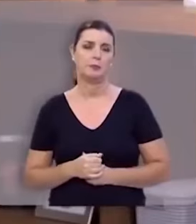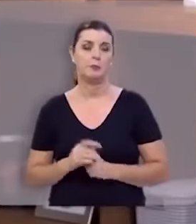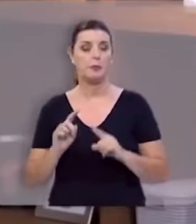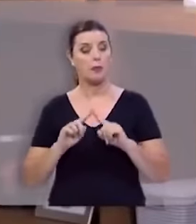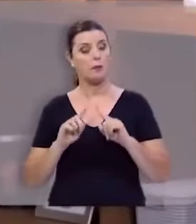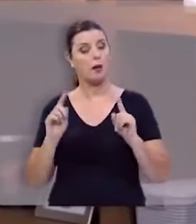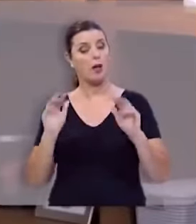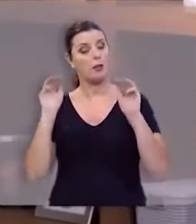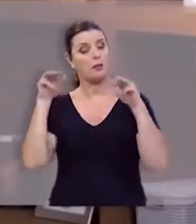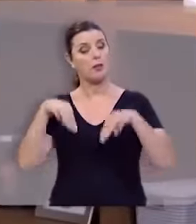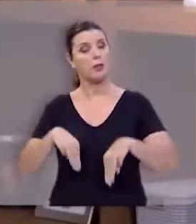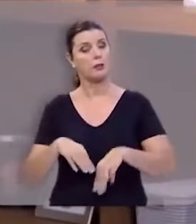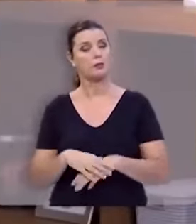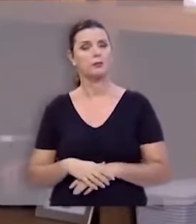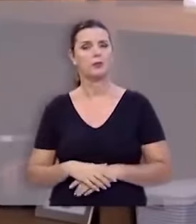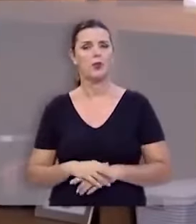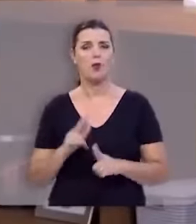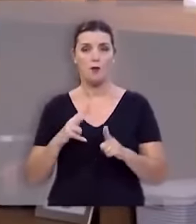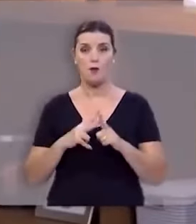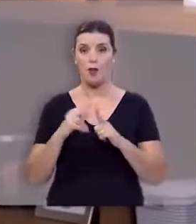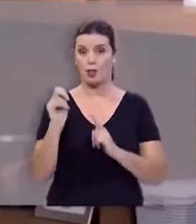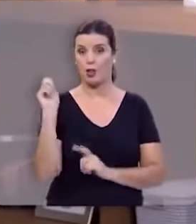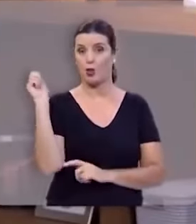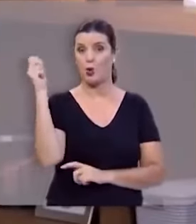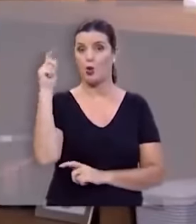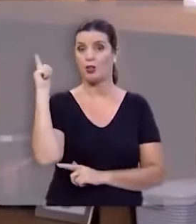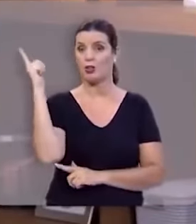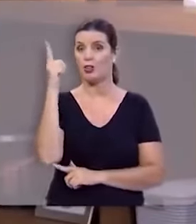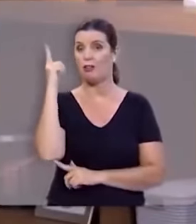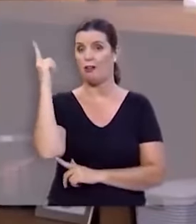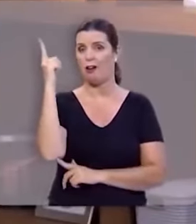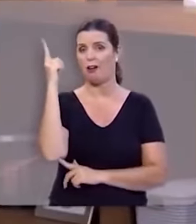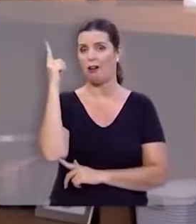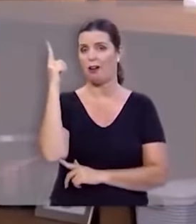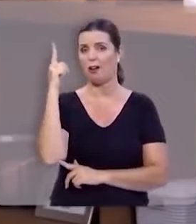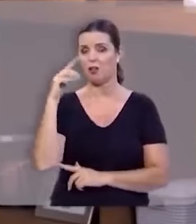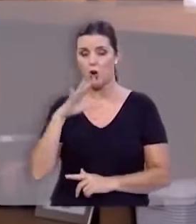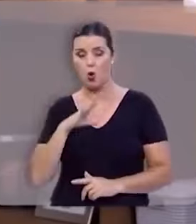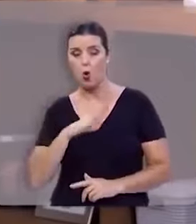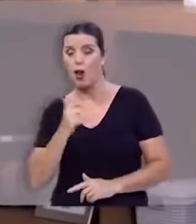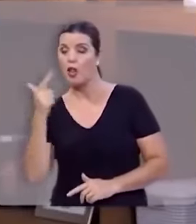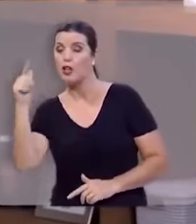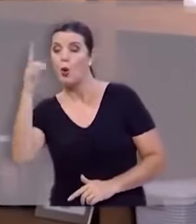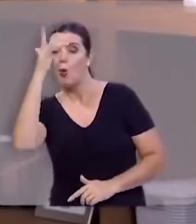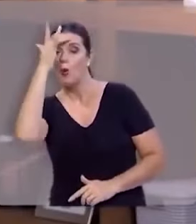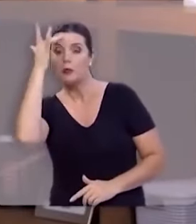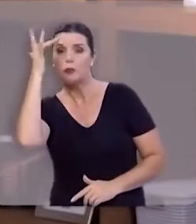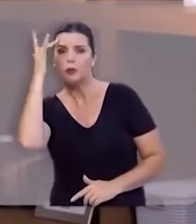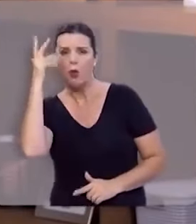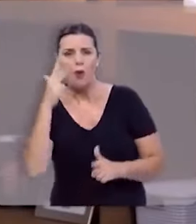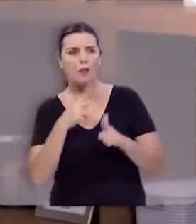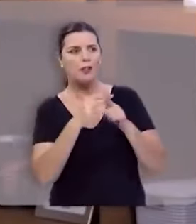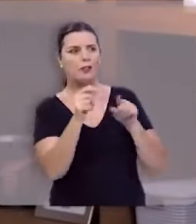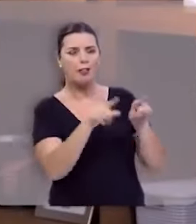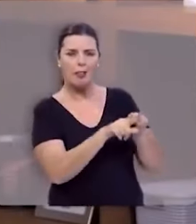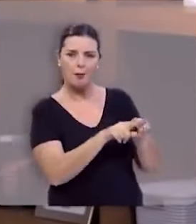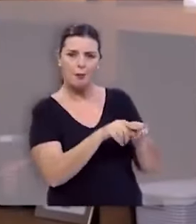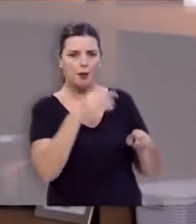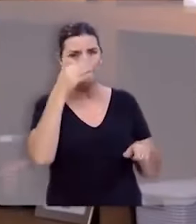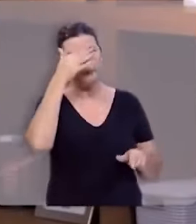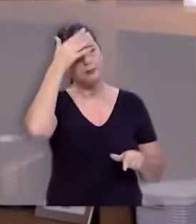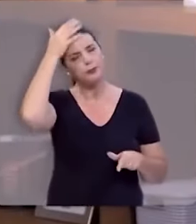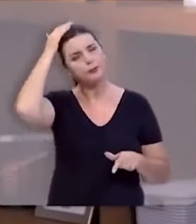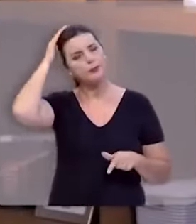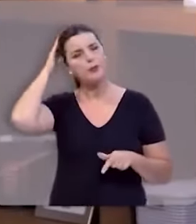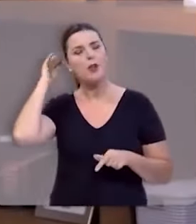mas finalmente um vencedor de gigantes é aquele que encoraja outros a vencerem o verso